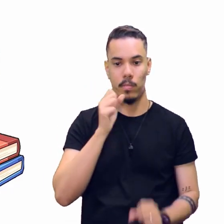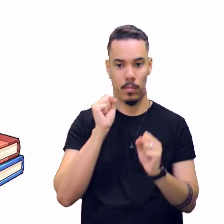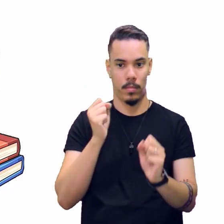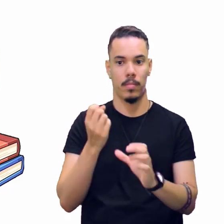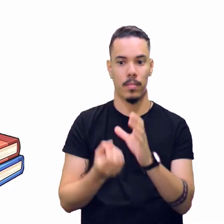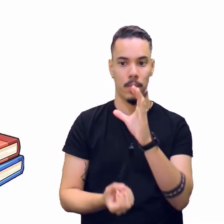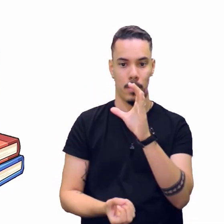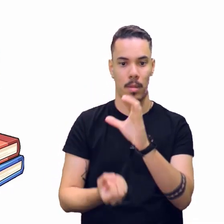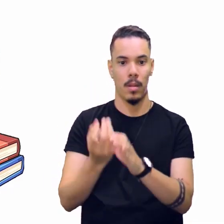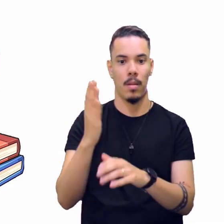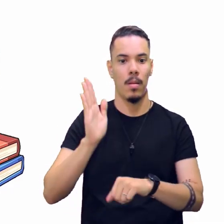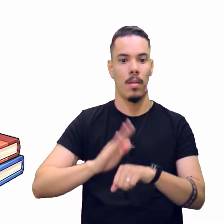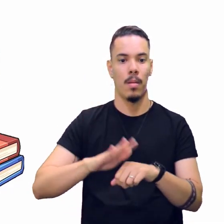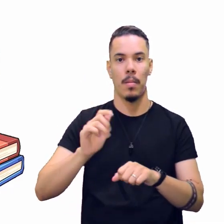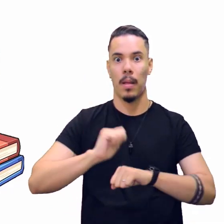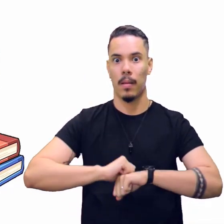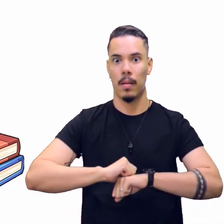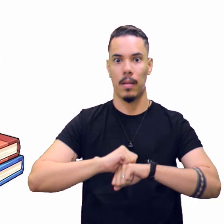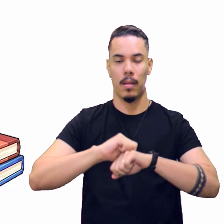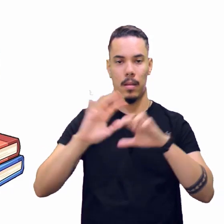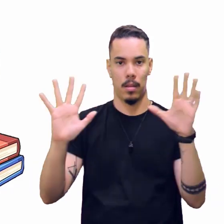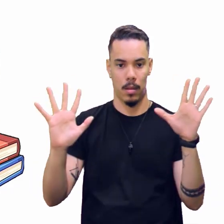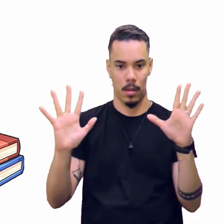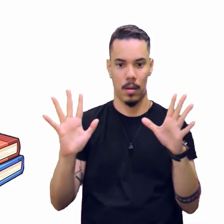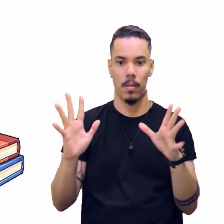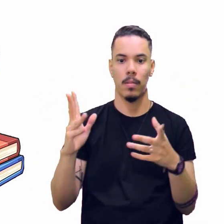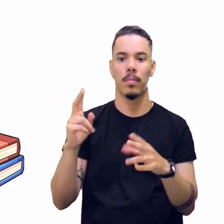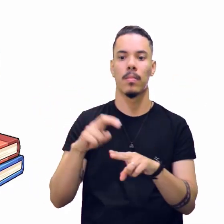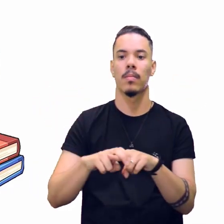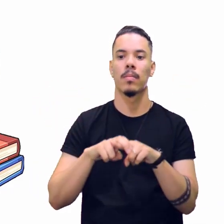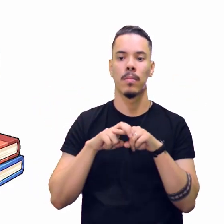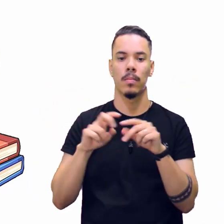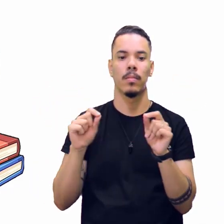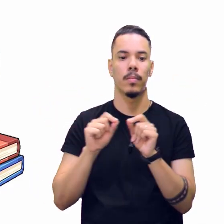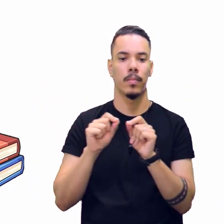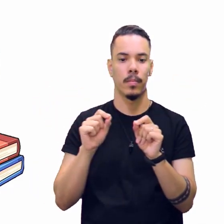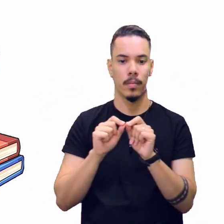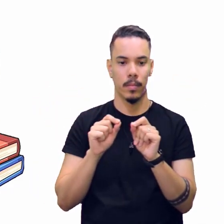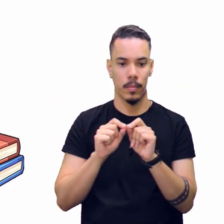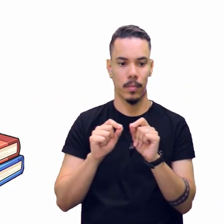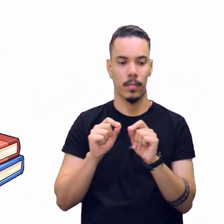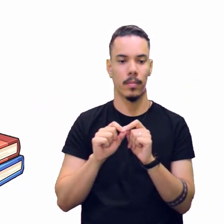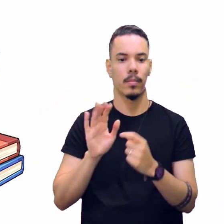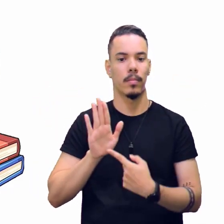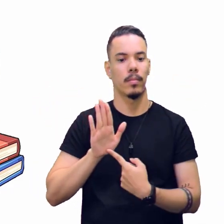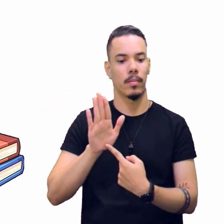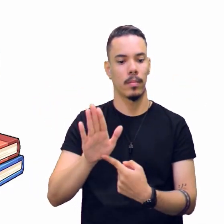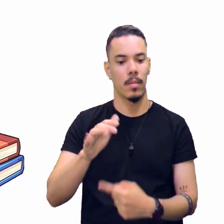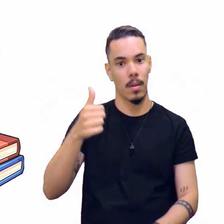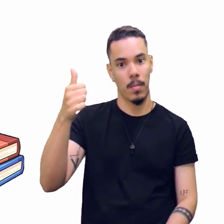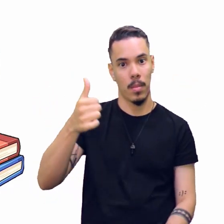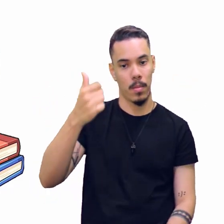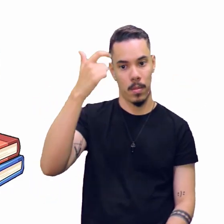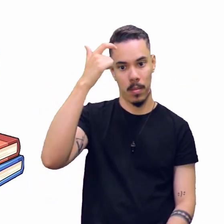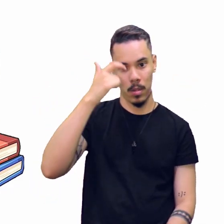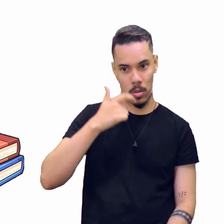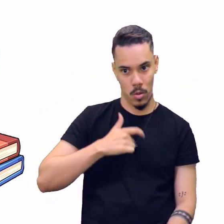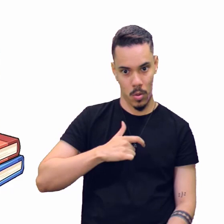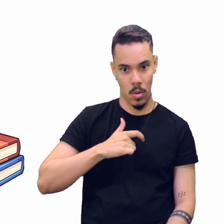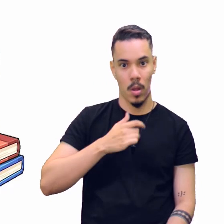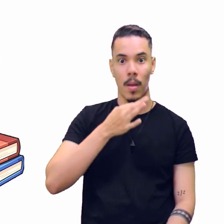de forma mais explícita. Por meio de expressões em primeira pessoa,